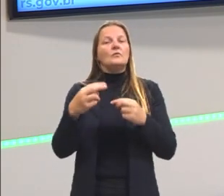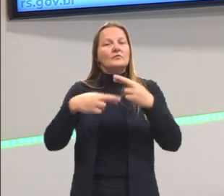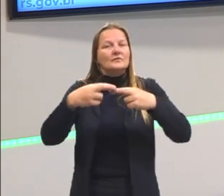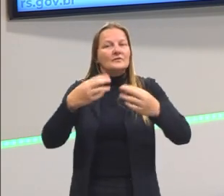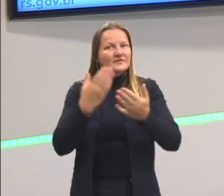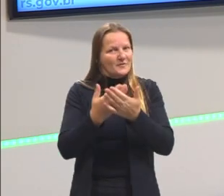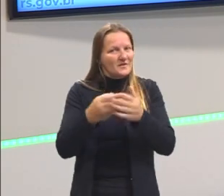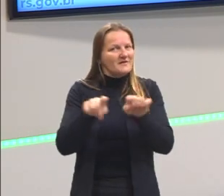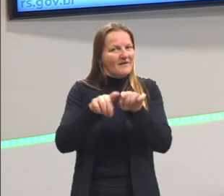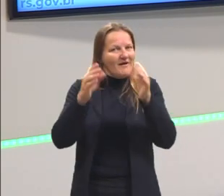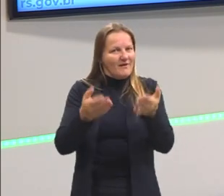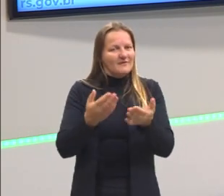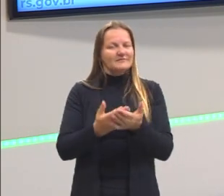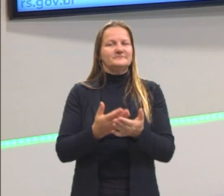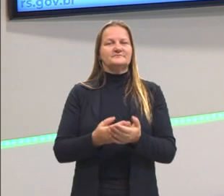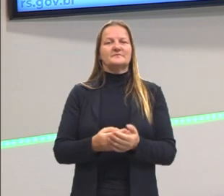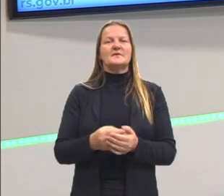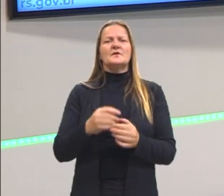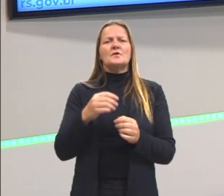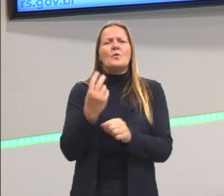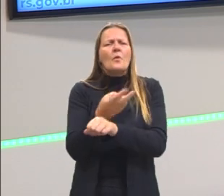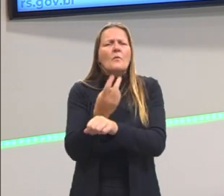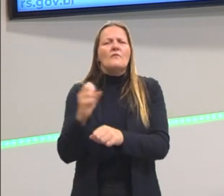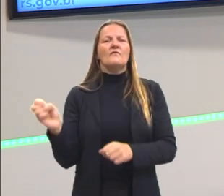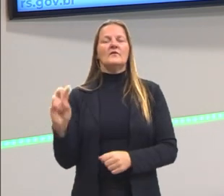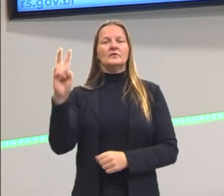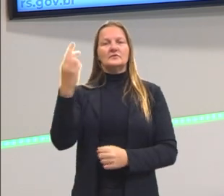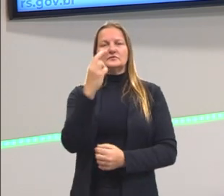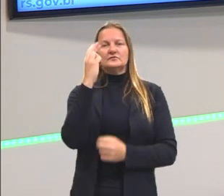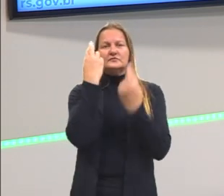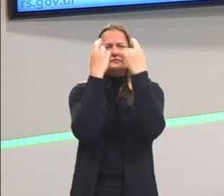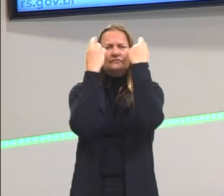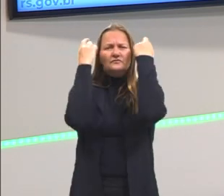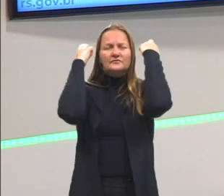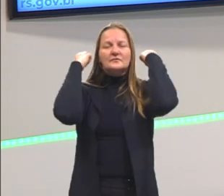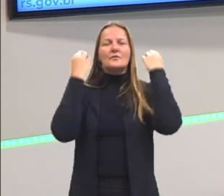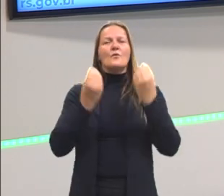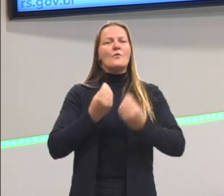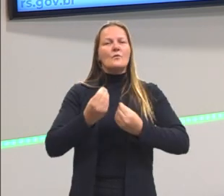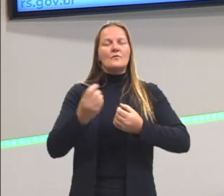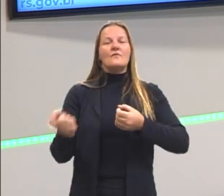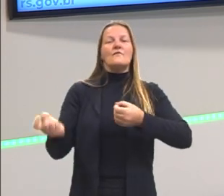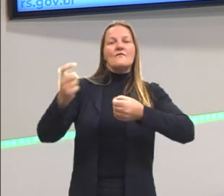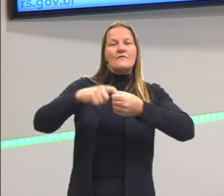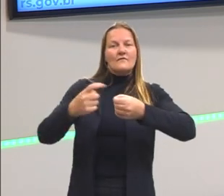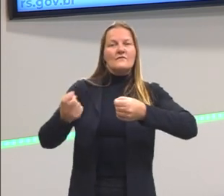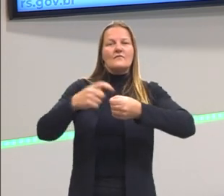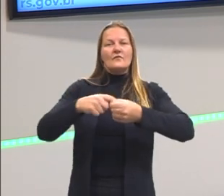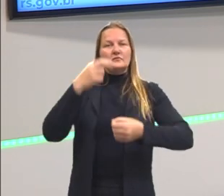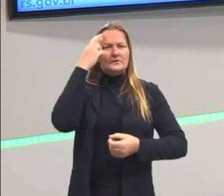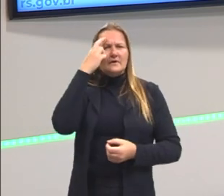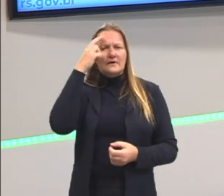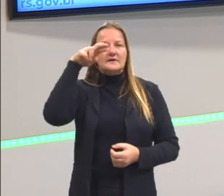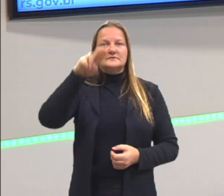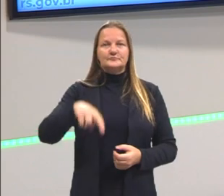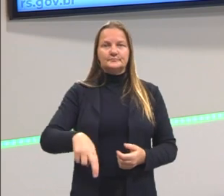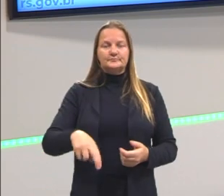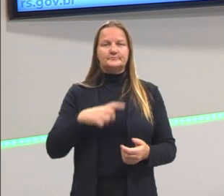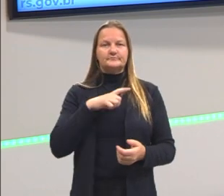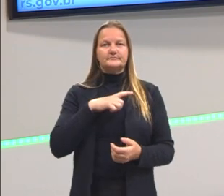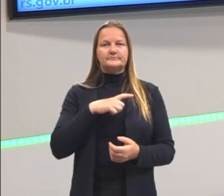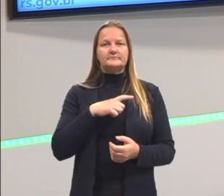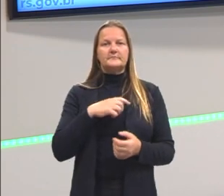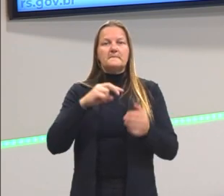busca valores da Antiguidade grega, em que volta novamente a razão ser